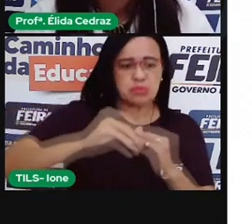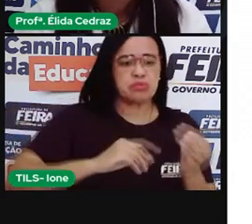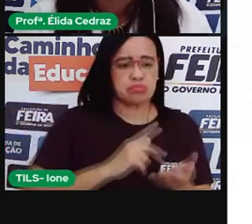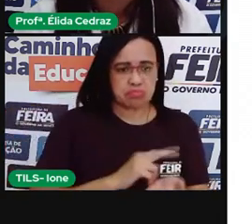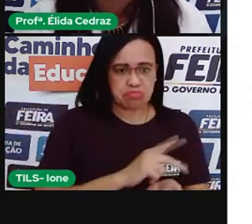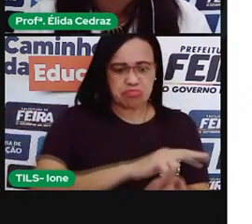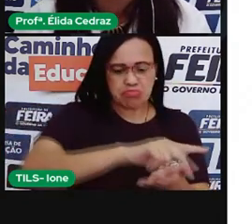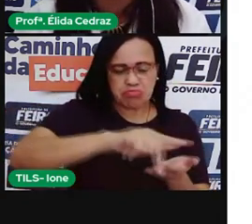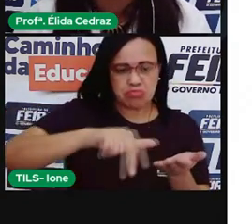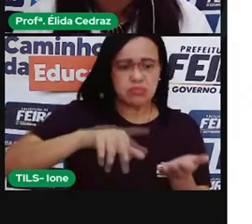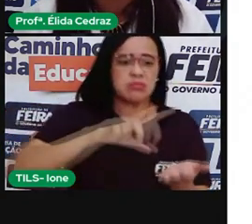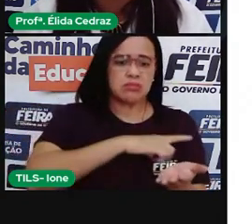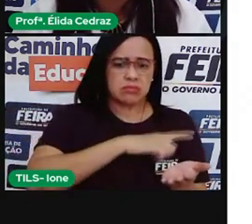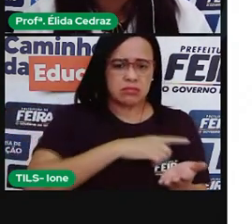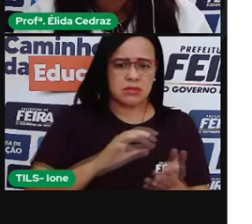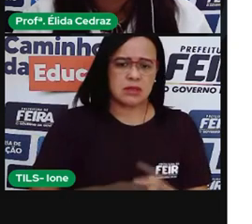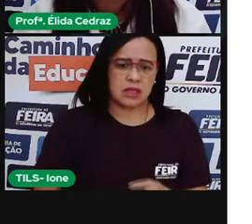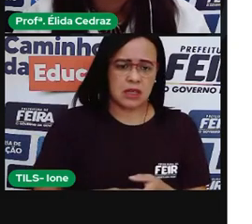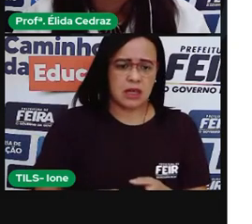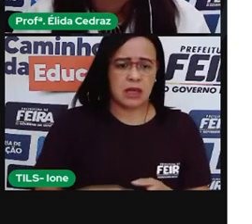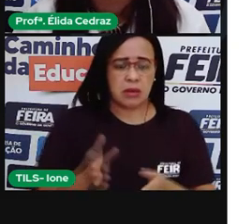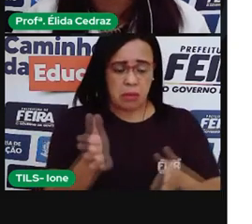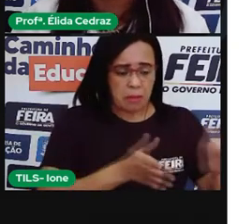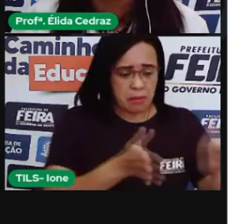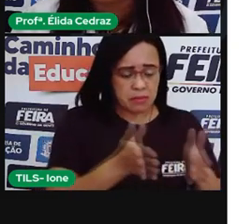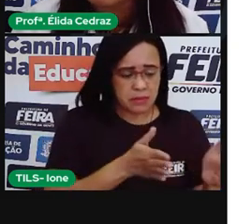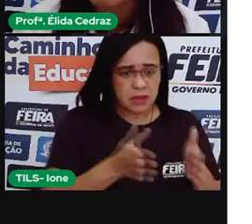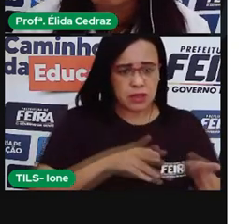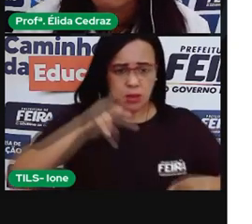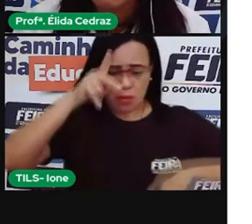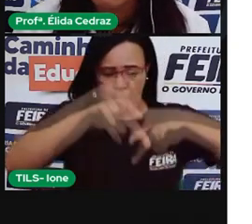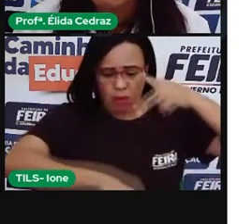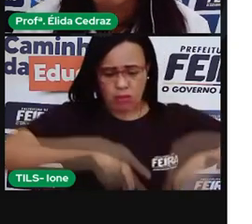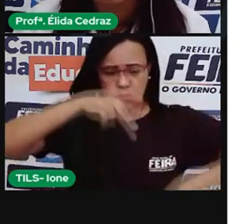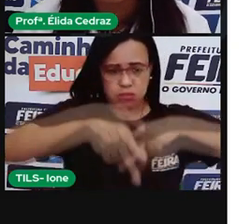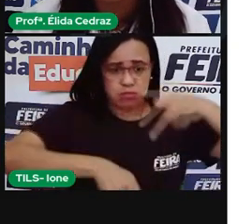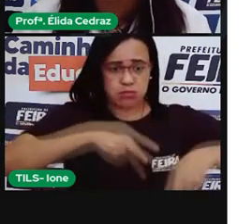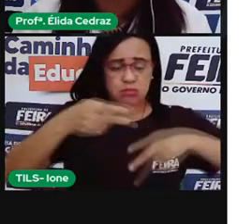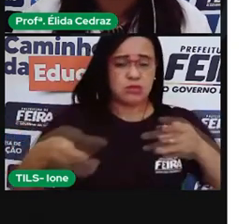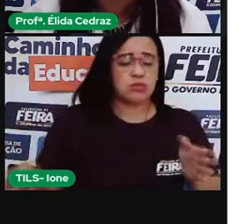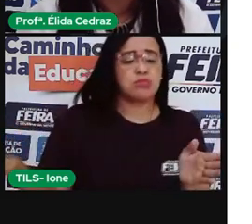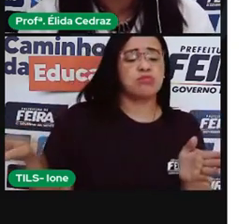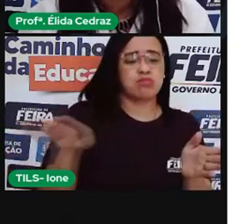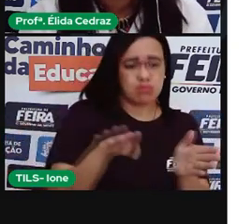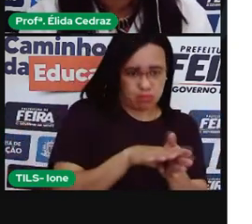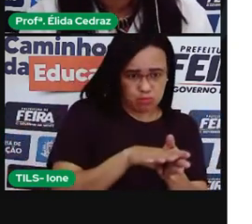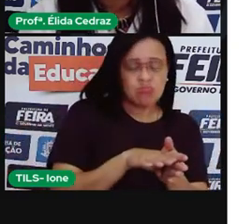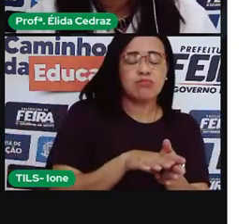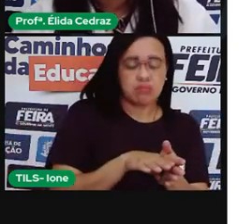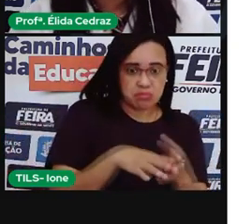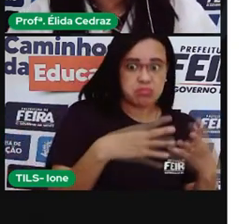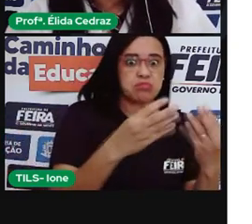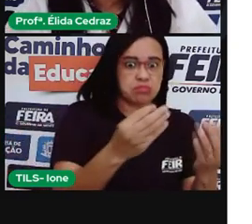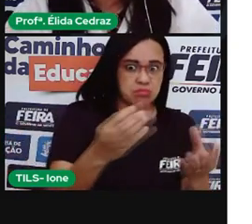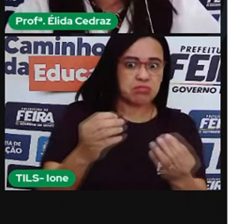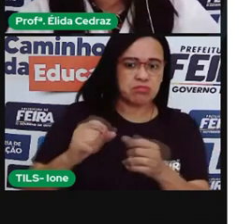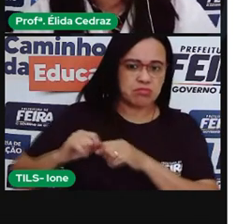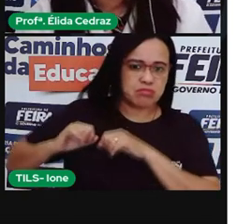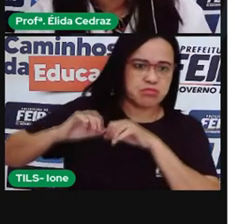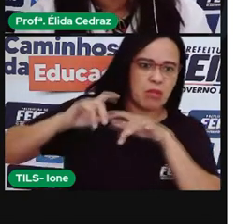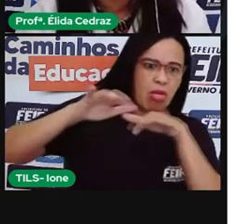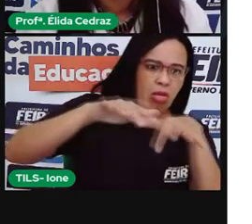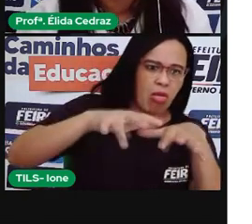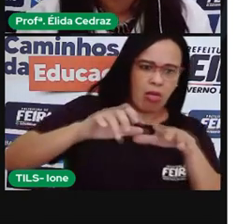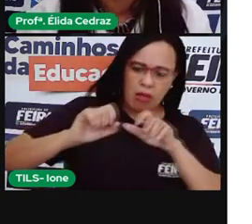durante esse período, muitos outros povos vieram para cá. E você sabe, quando a gente se